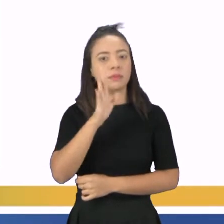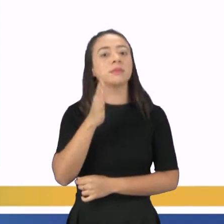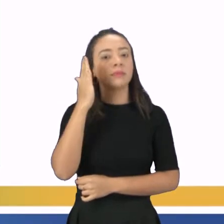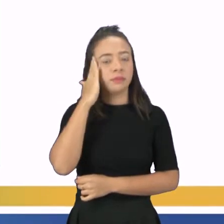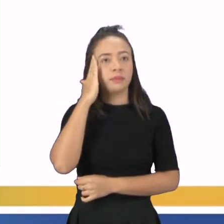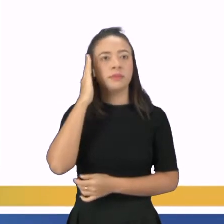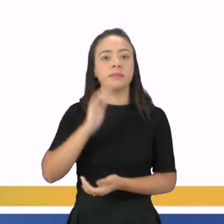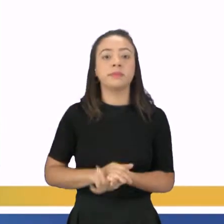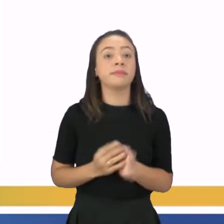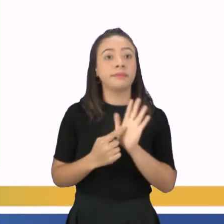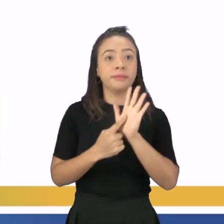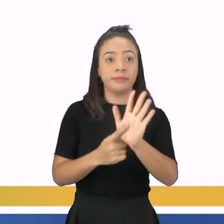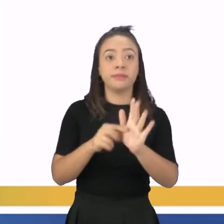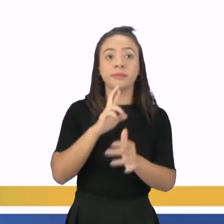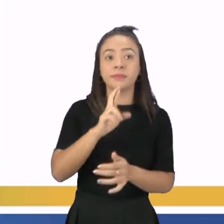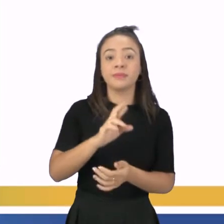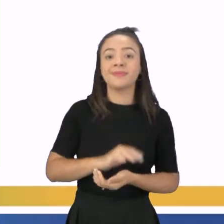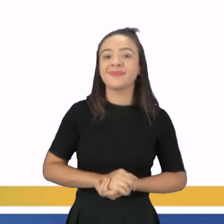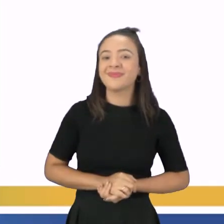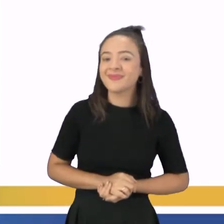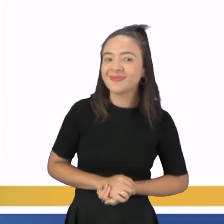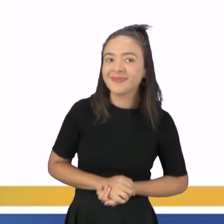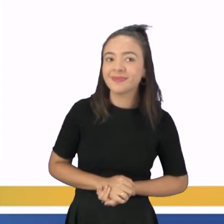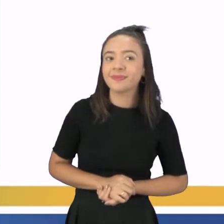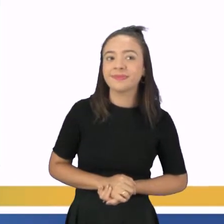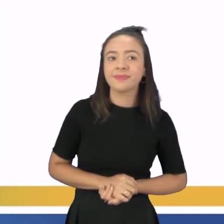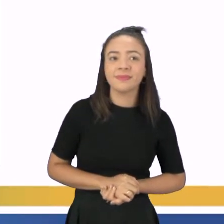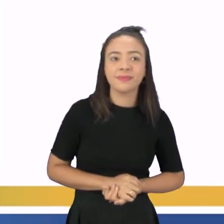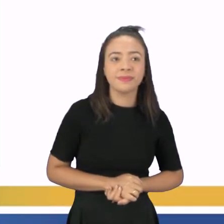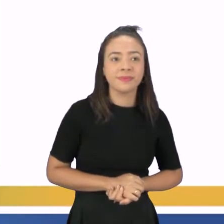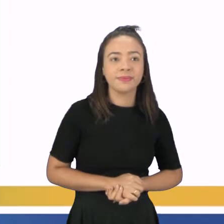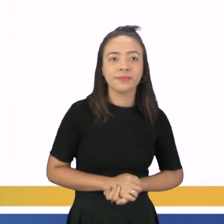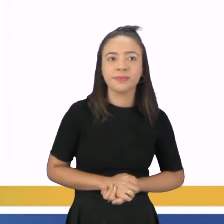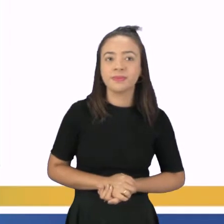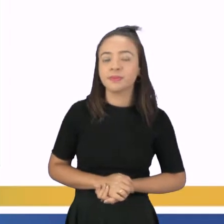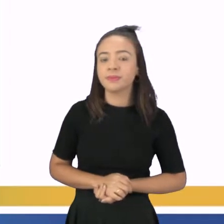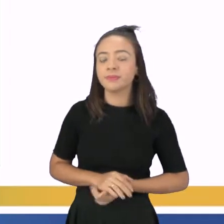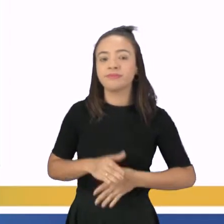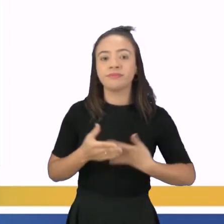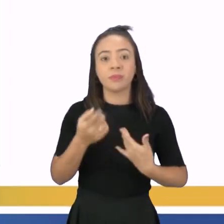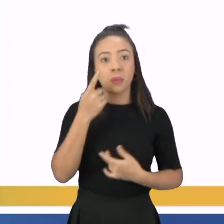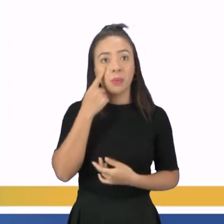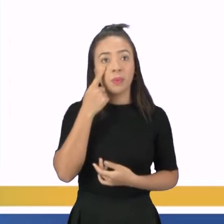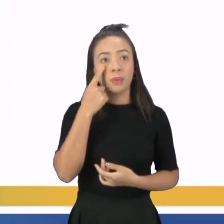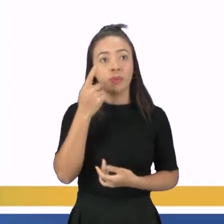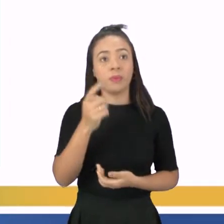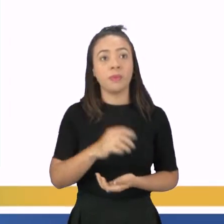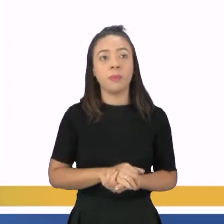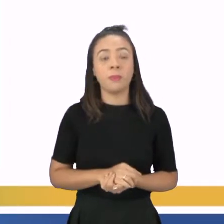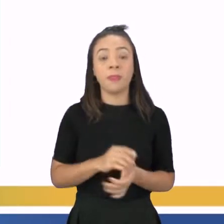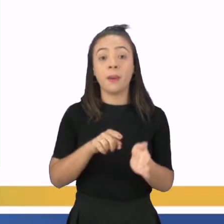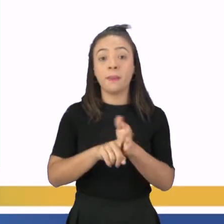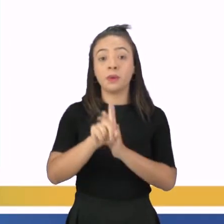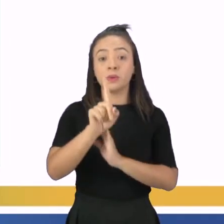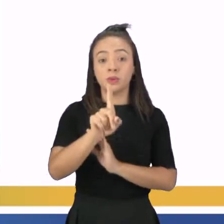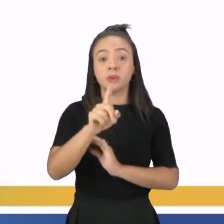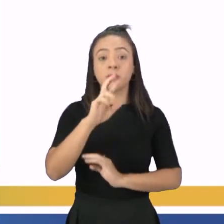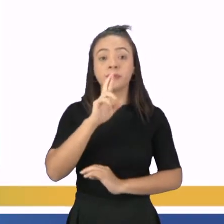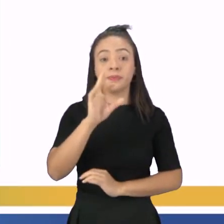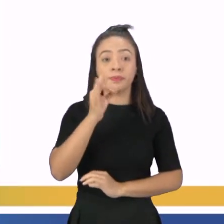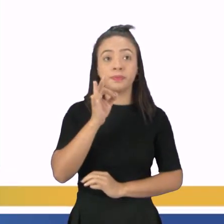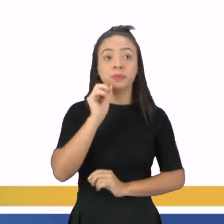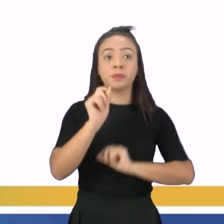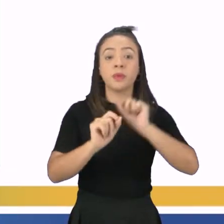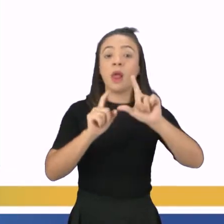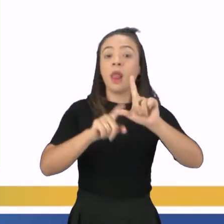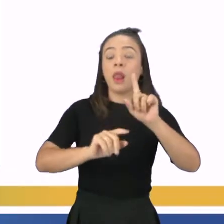E eu vou colocar a resposta para vocês em 3, 2, 1. Né, gente? Então, Da questão número 1, a resposta correta